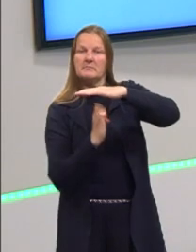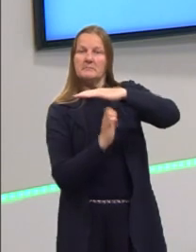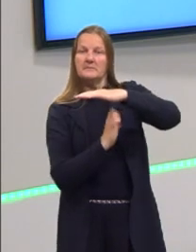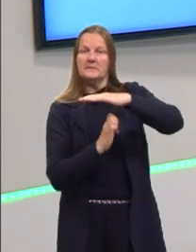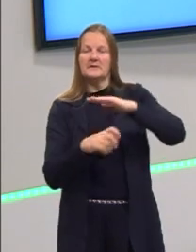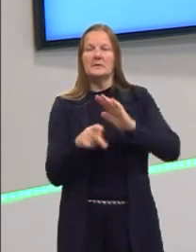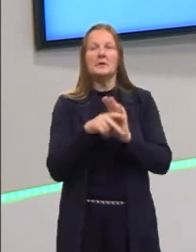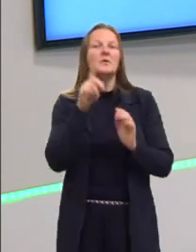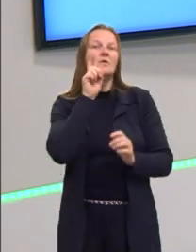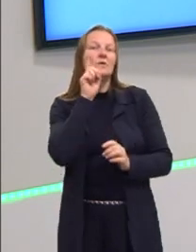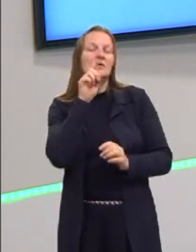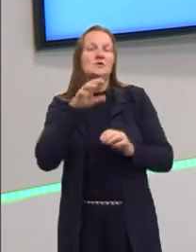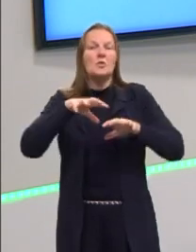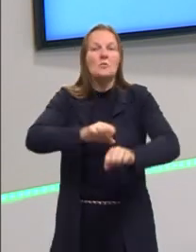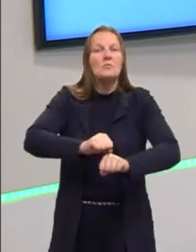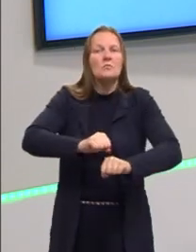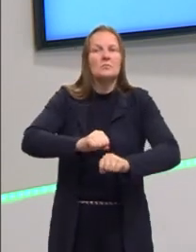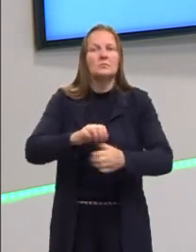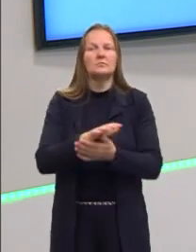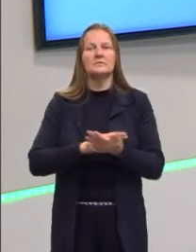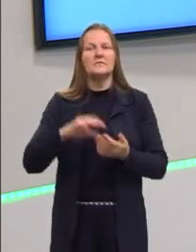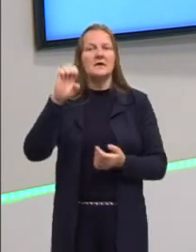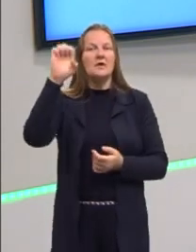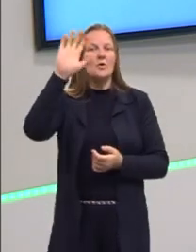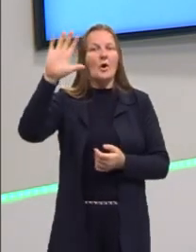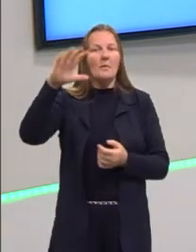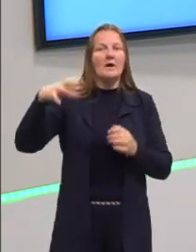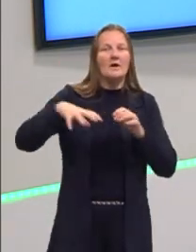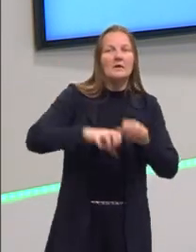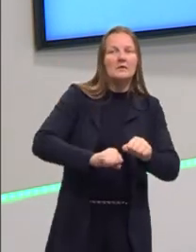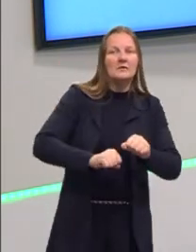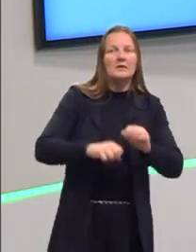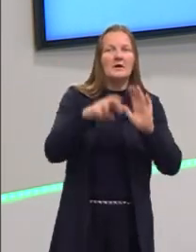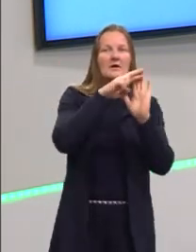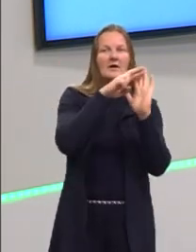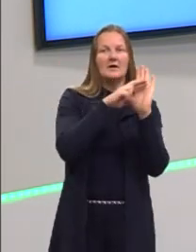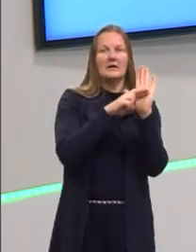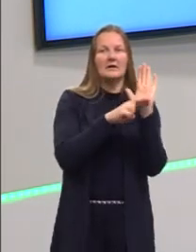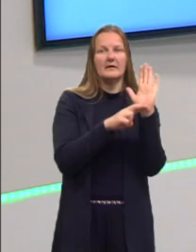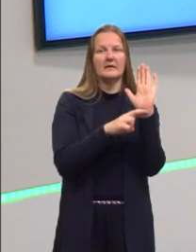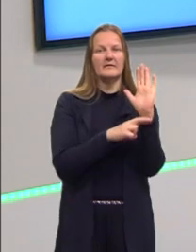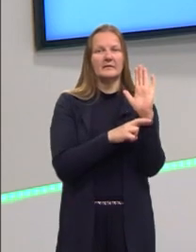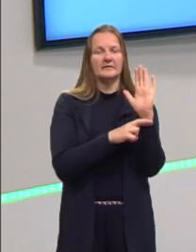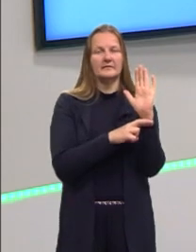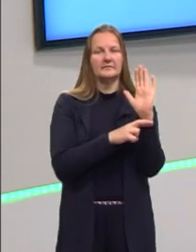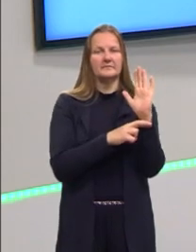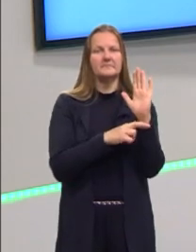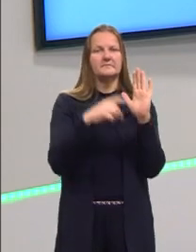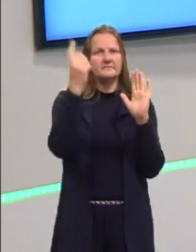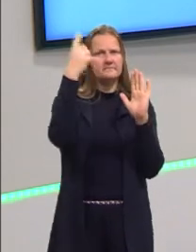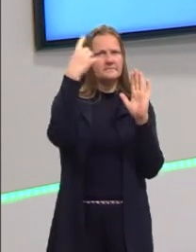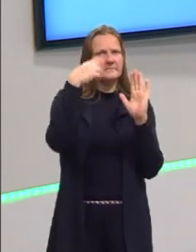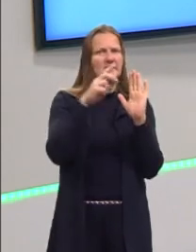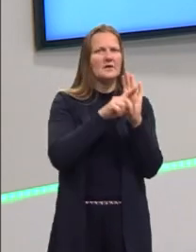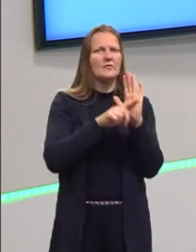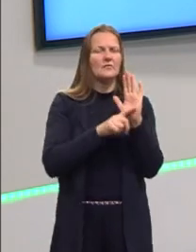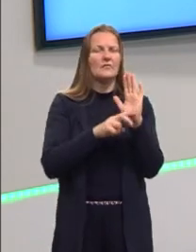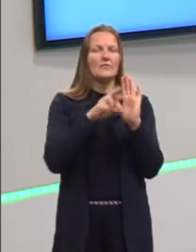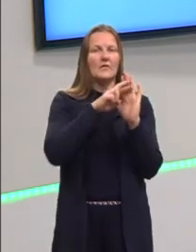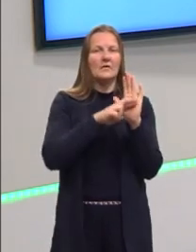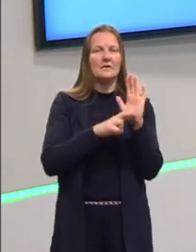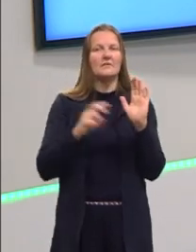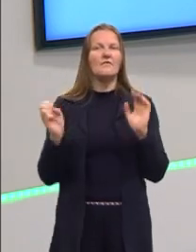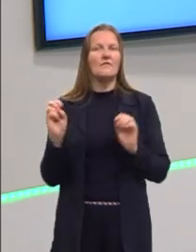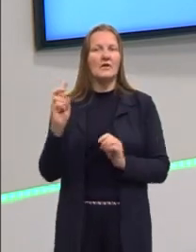principalmente americanas e europeias, que vão ditar, vão dizer para mim, para aquela galera, o valor agora é nosso.